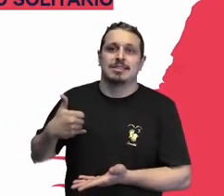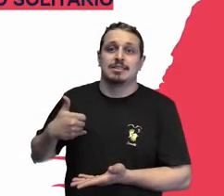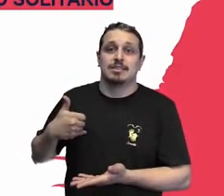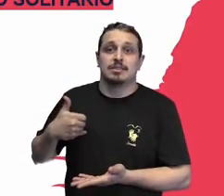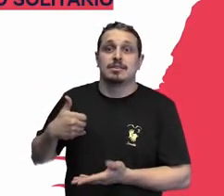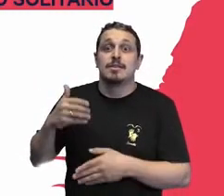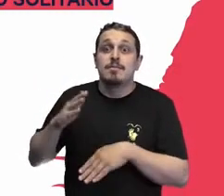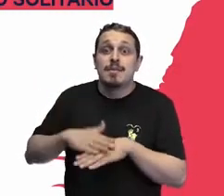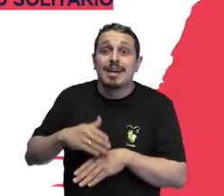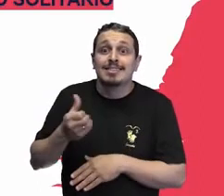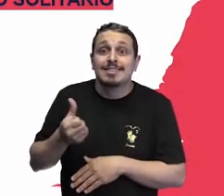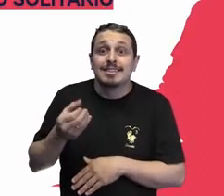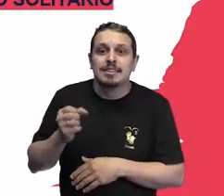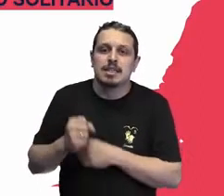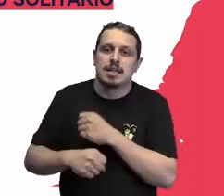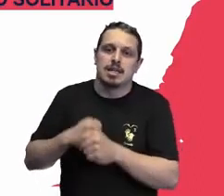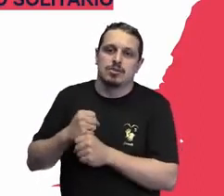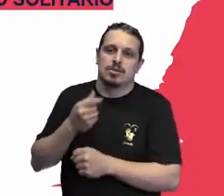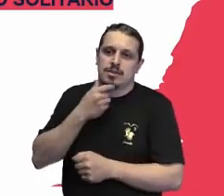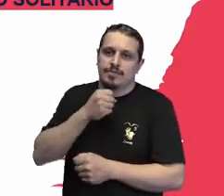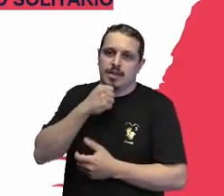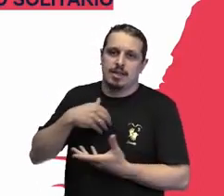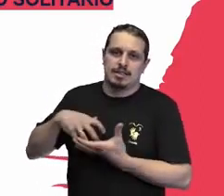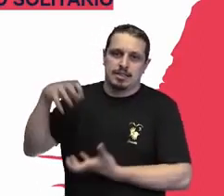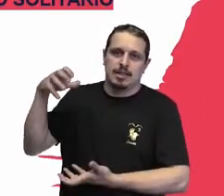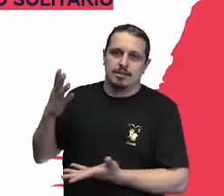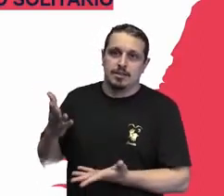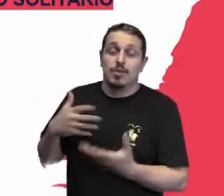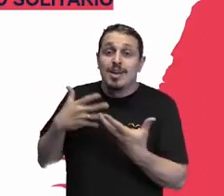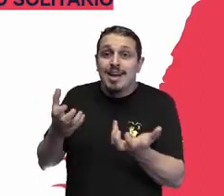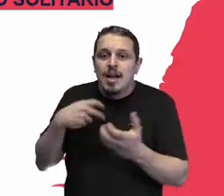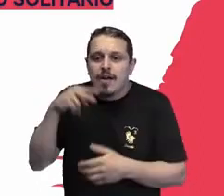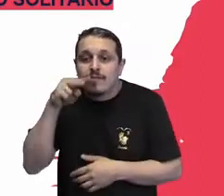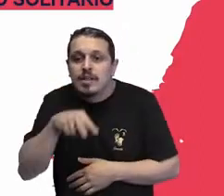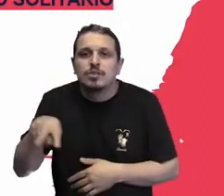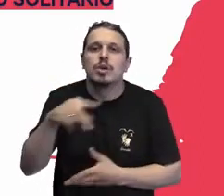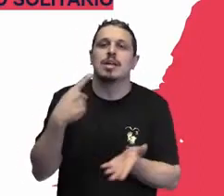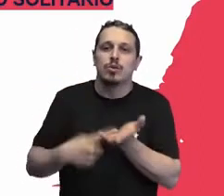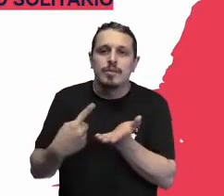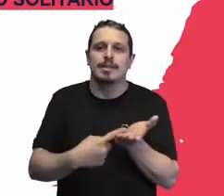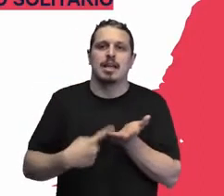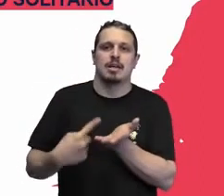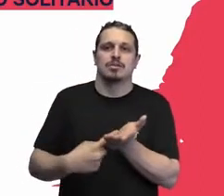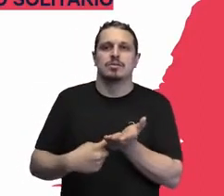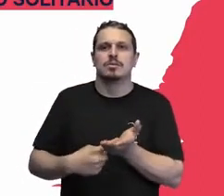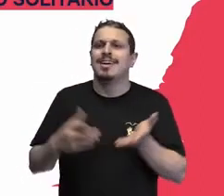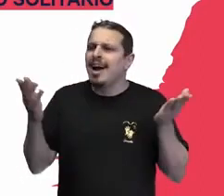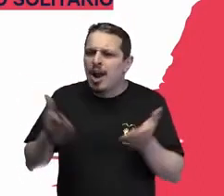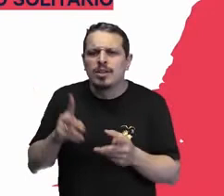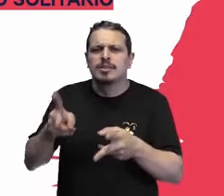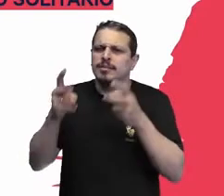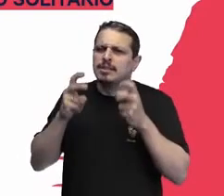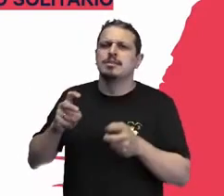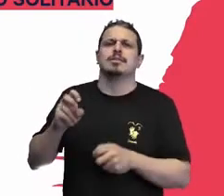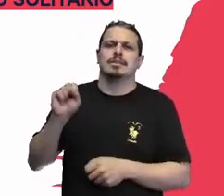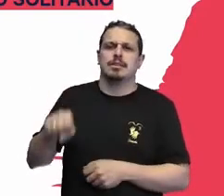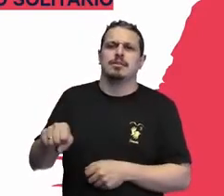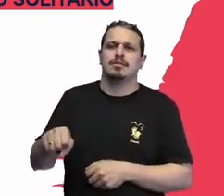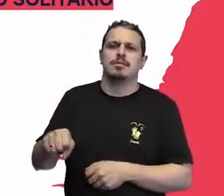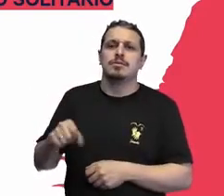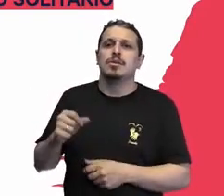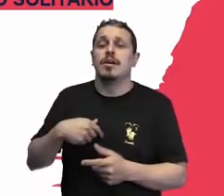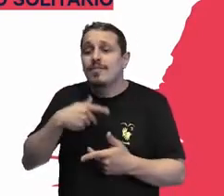nessa trajetória, a gente percebeu algumas falas que a gente acolhe. A gente não